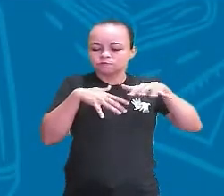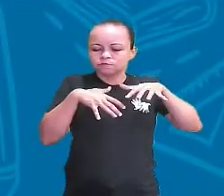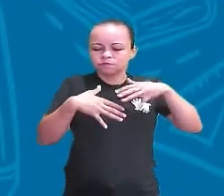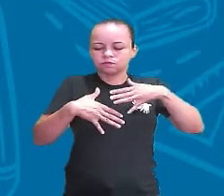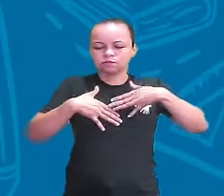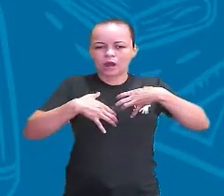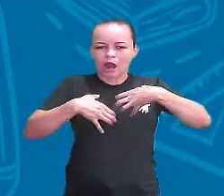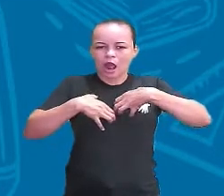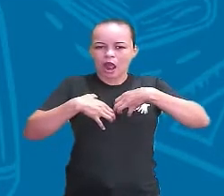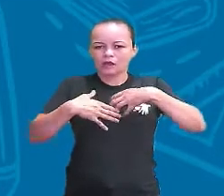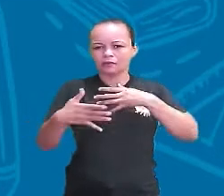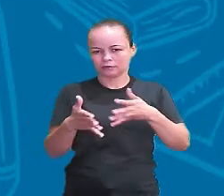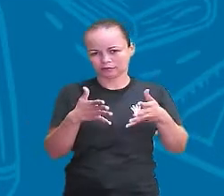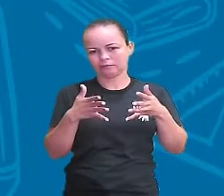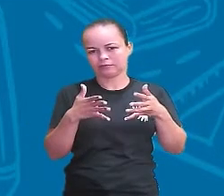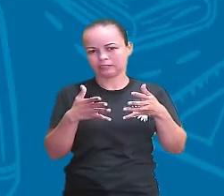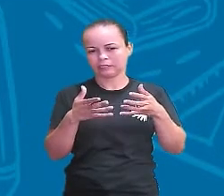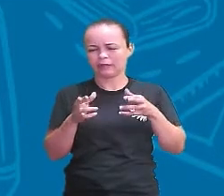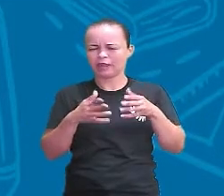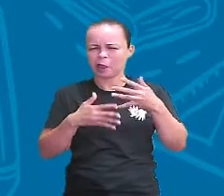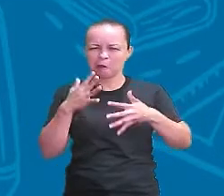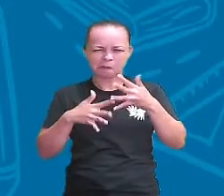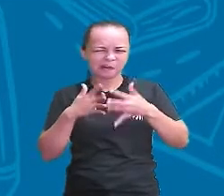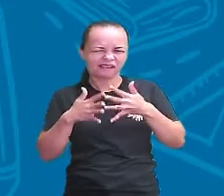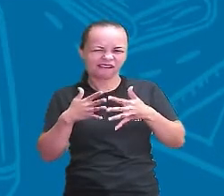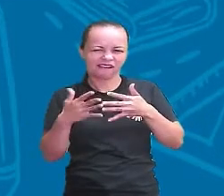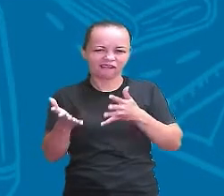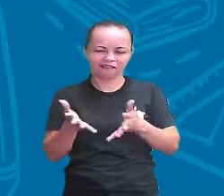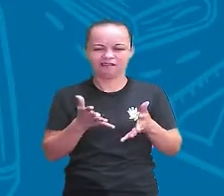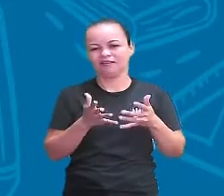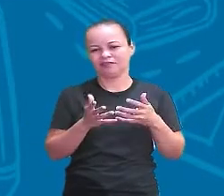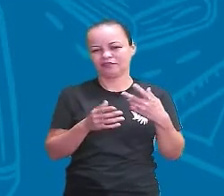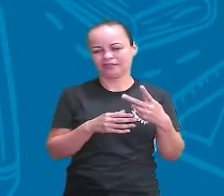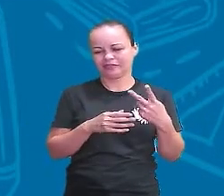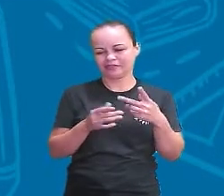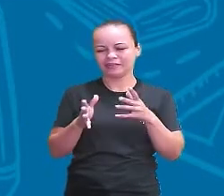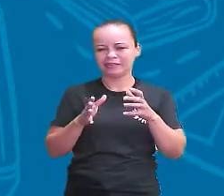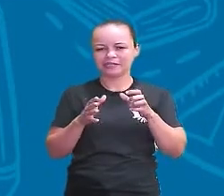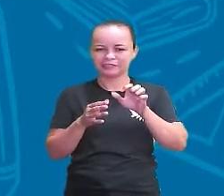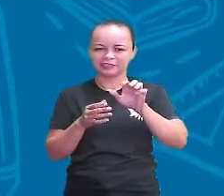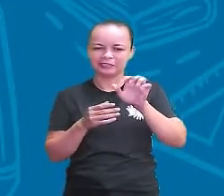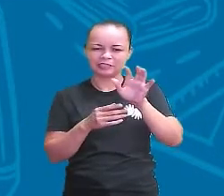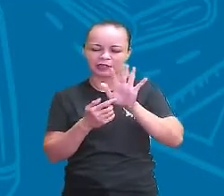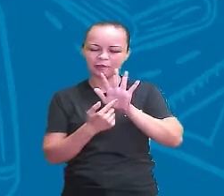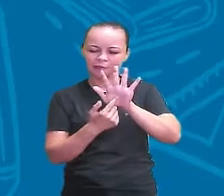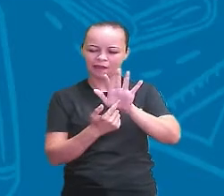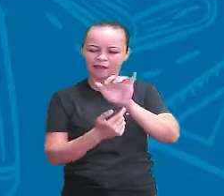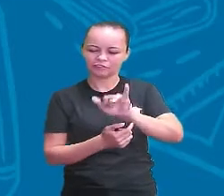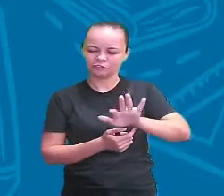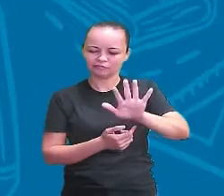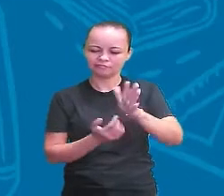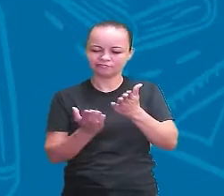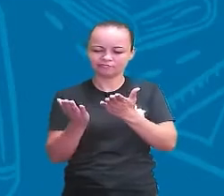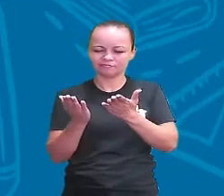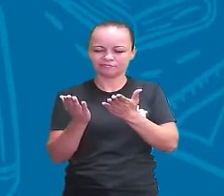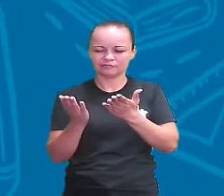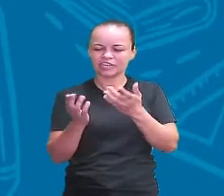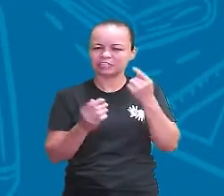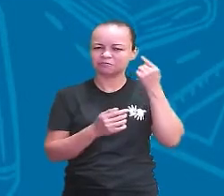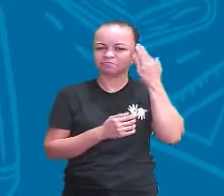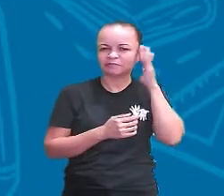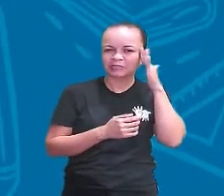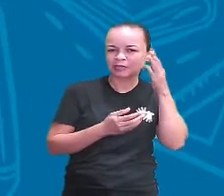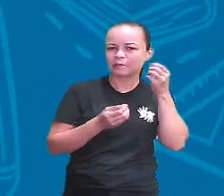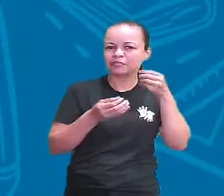o ambiente, né? Olha como é bem complicadozinho, né? Esse mapinha aí do nosso ouvido. A gente nem imagina que tem tudo isso aqui dentro, né?